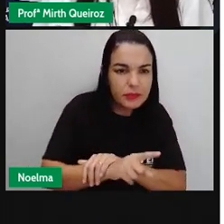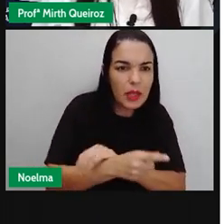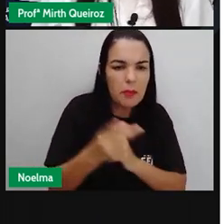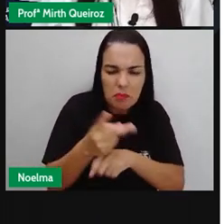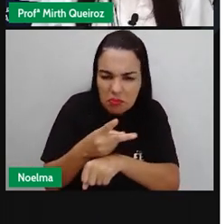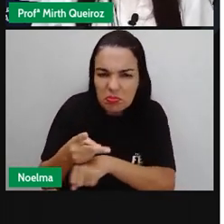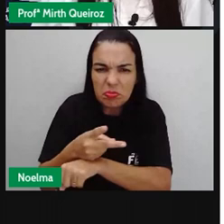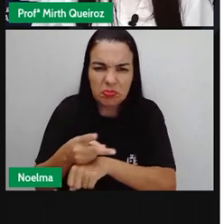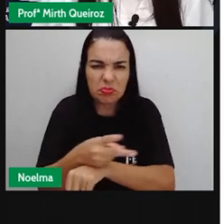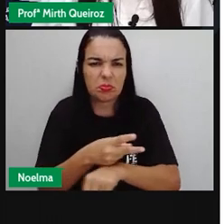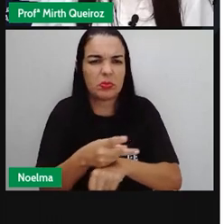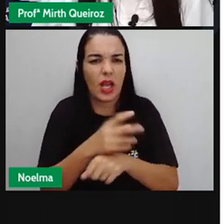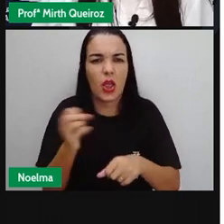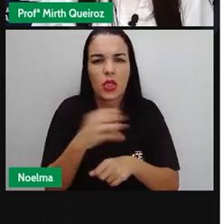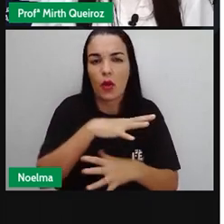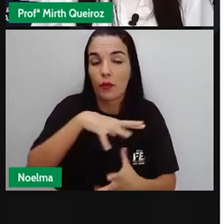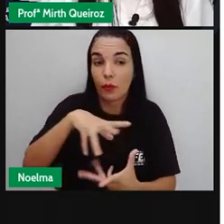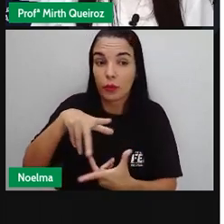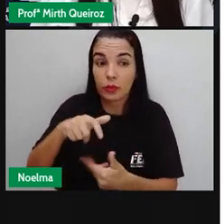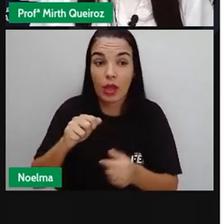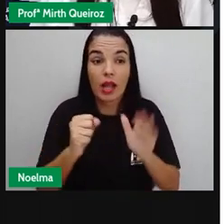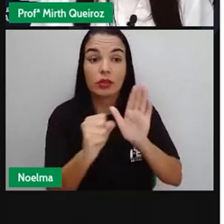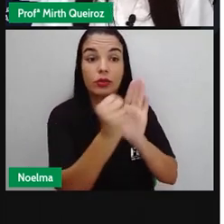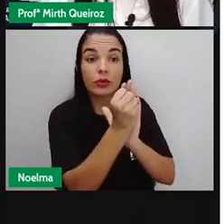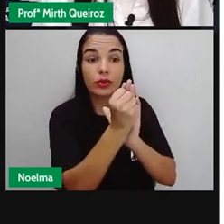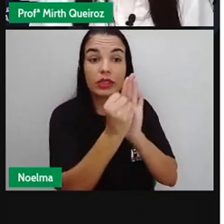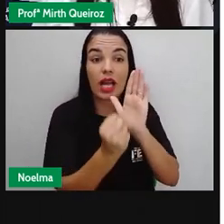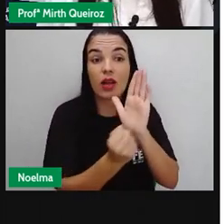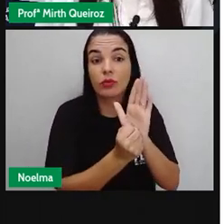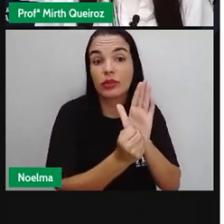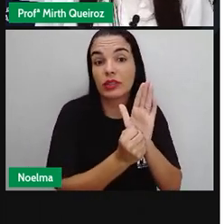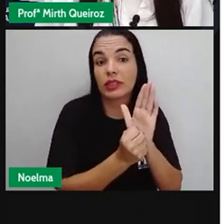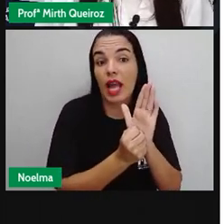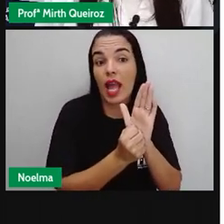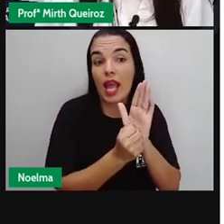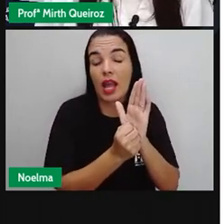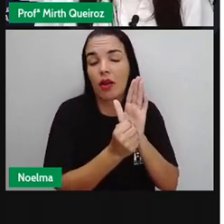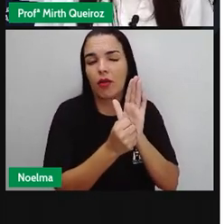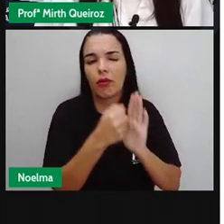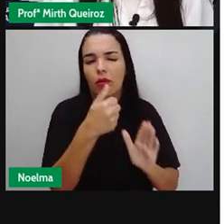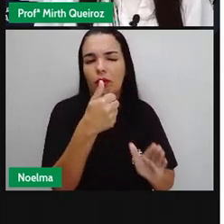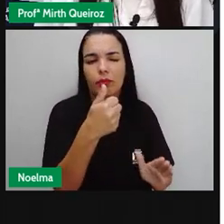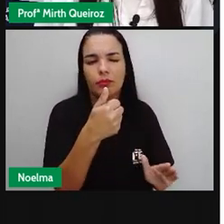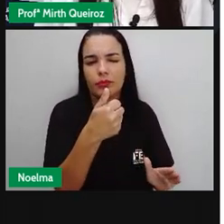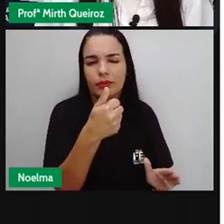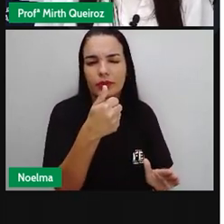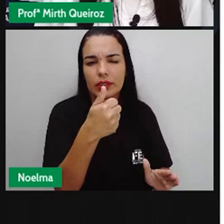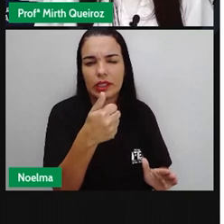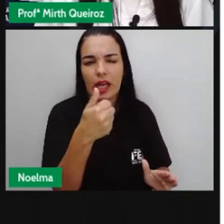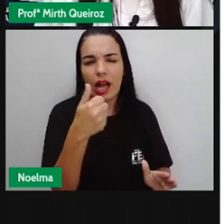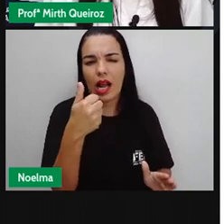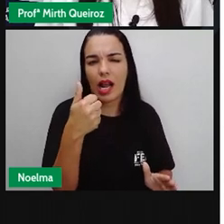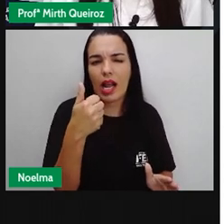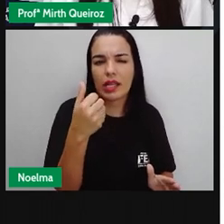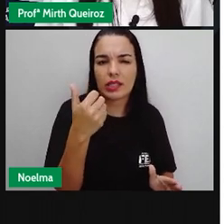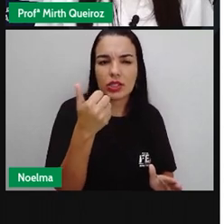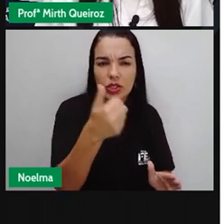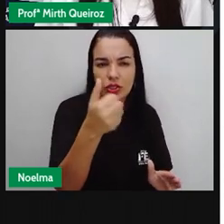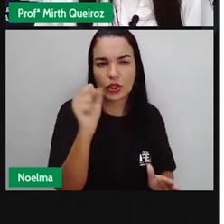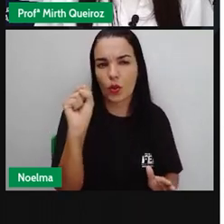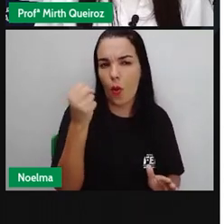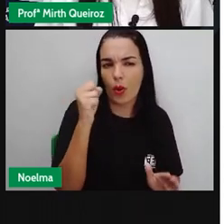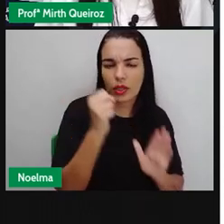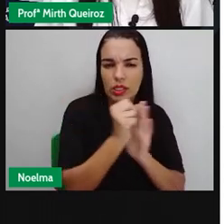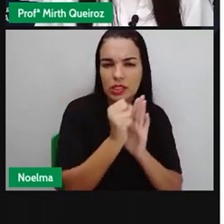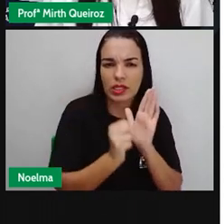mundo, que aconteceu aí principalmente por influência no século XVIII